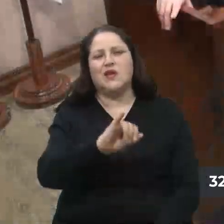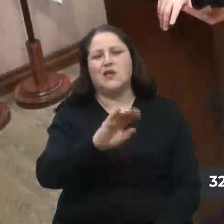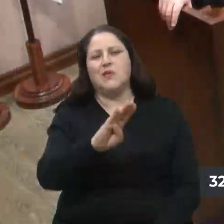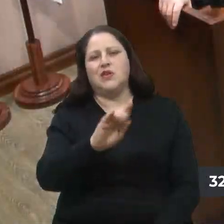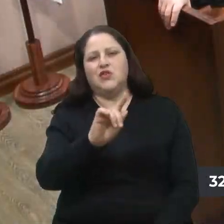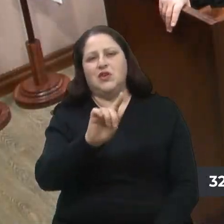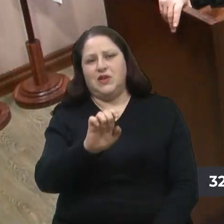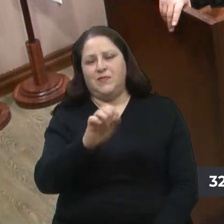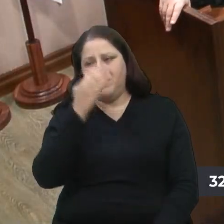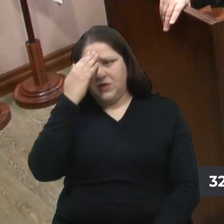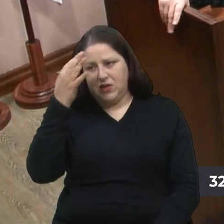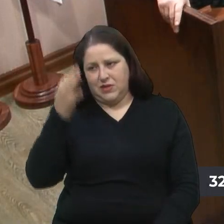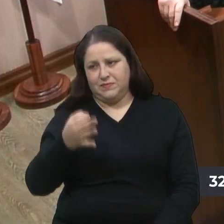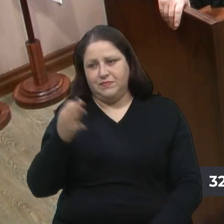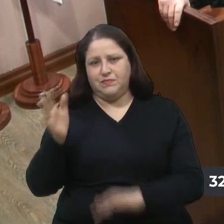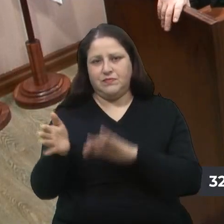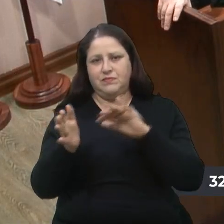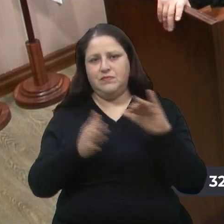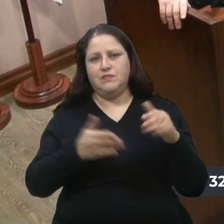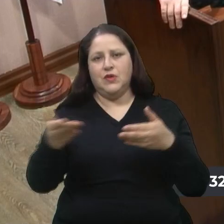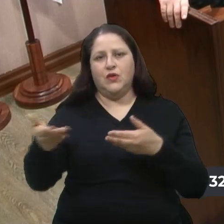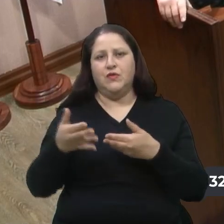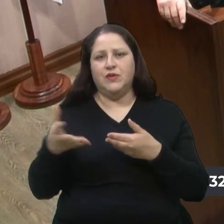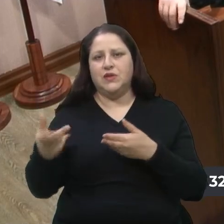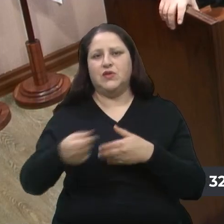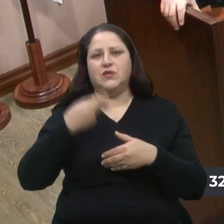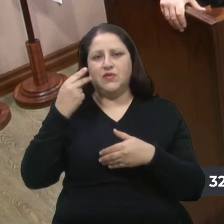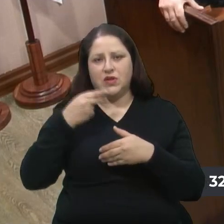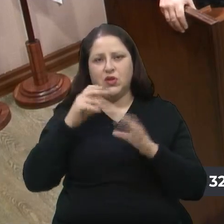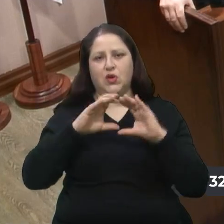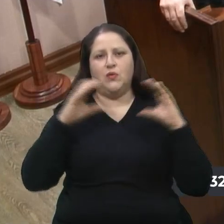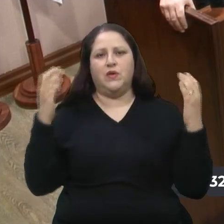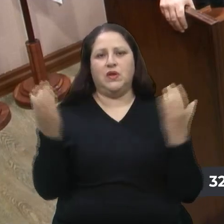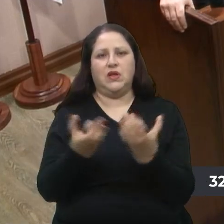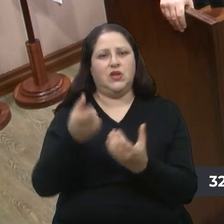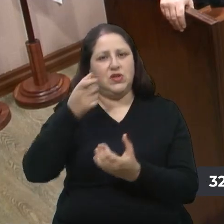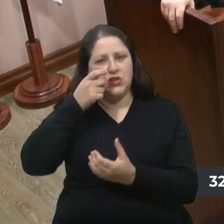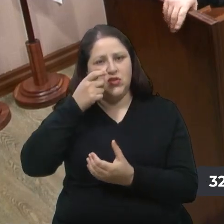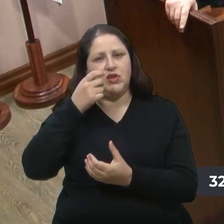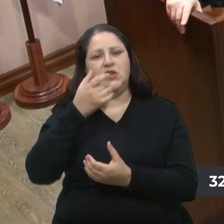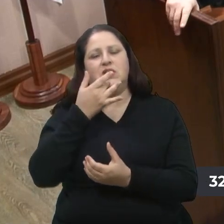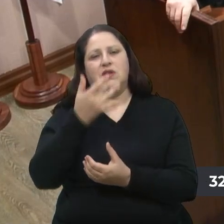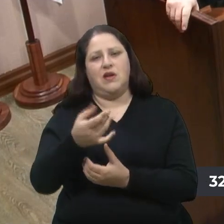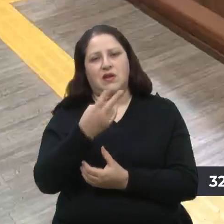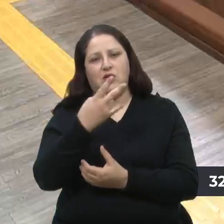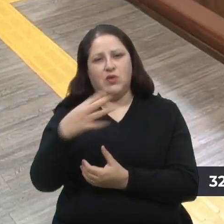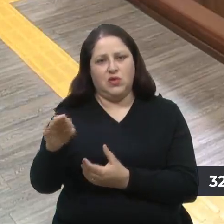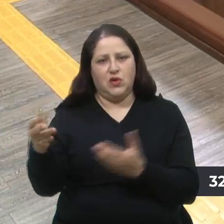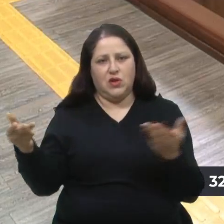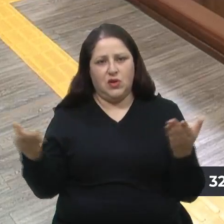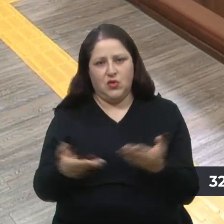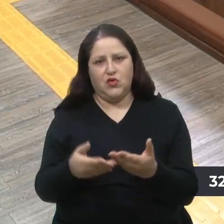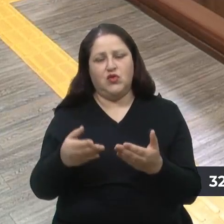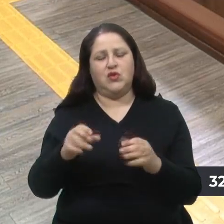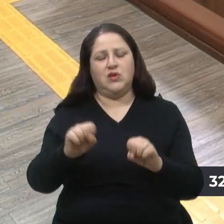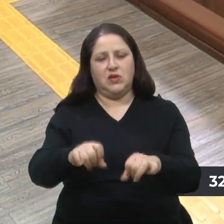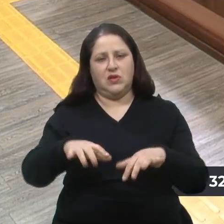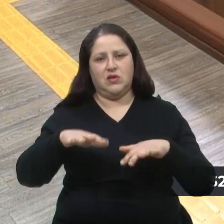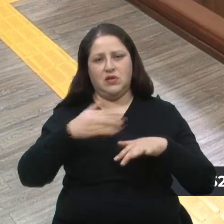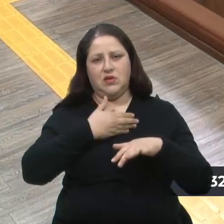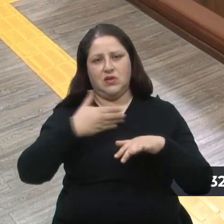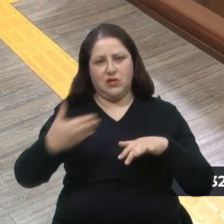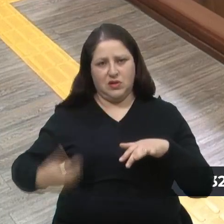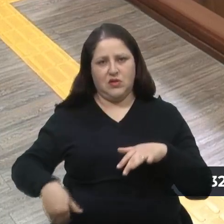O outro assunto que eu quero convidar todos os vereadores da comunidade a assistir hoje, às duas horas da tarde, presidente, é uma audiência pública que nós iremos